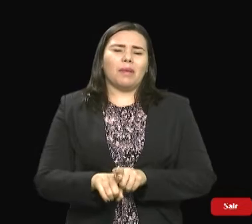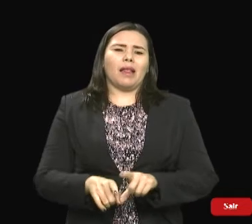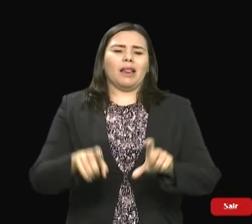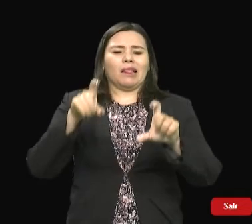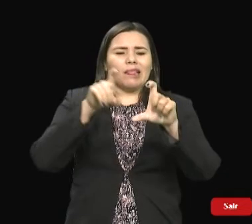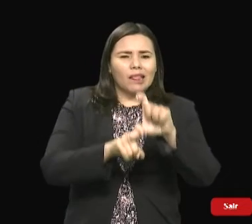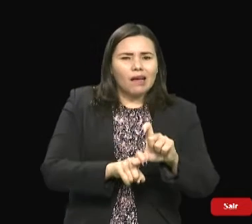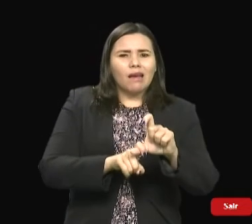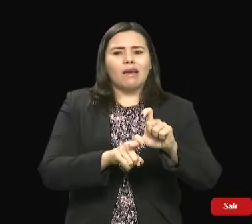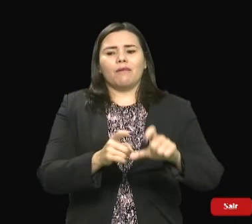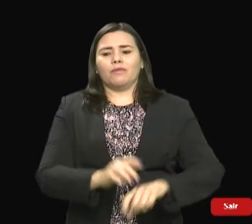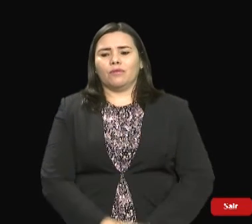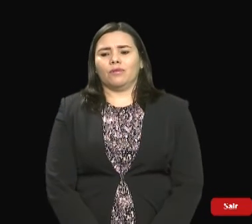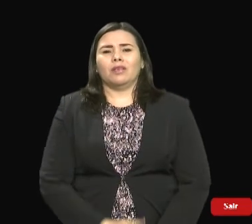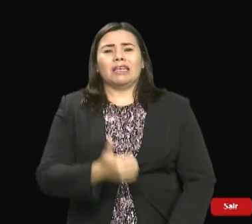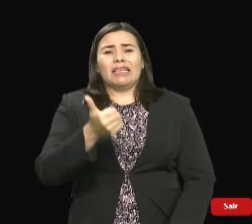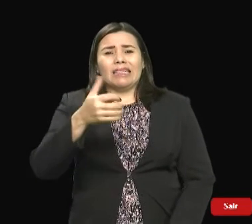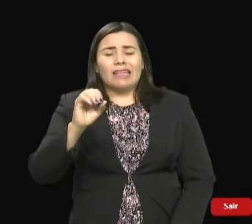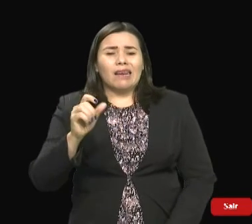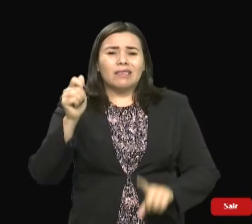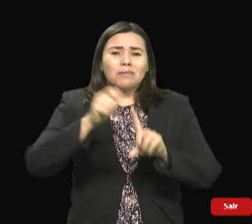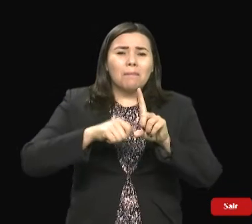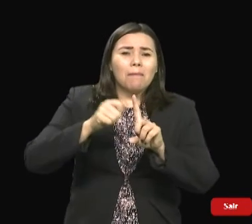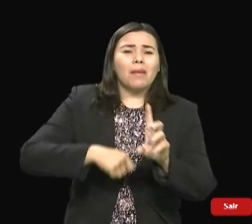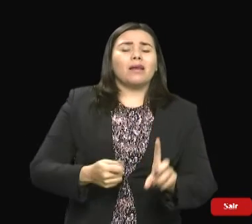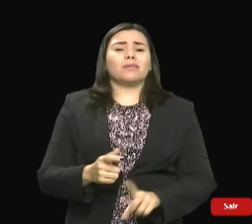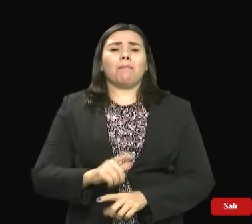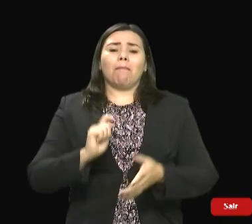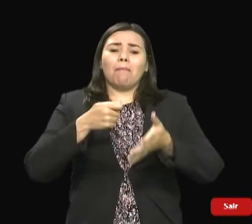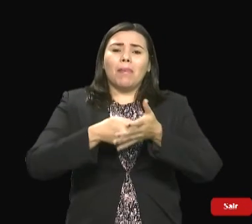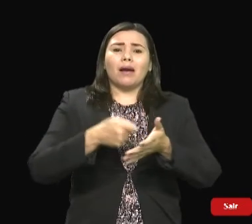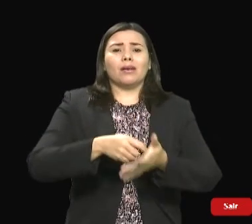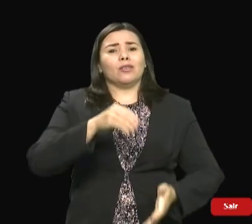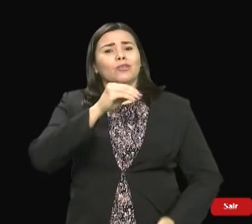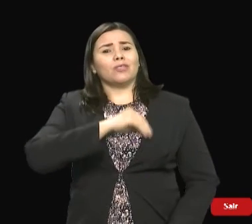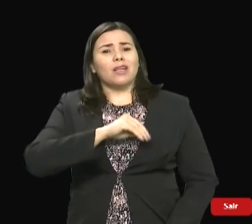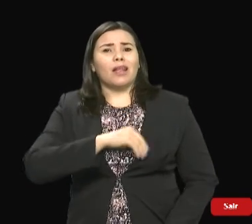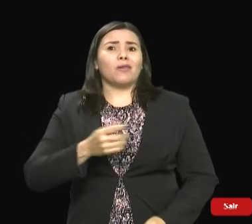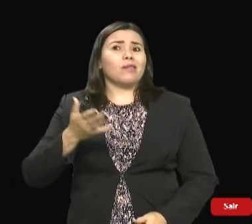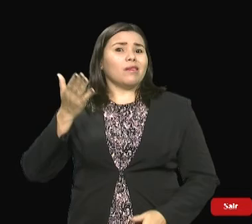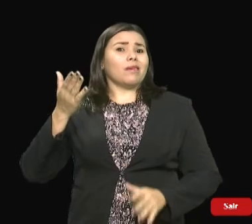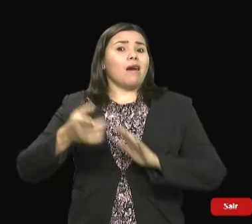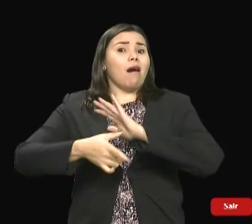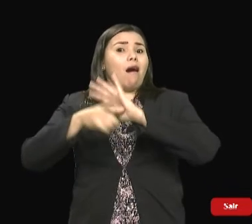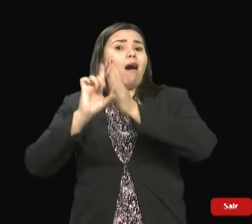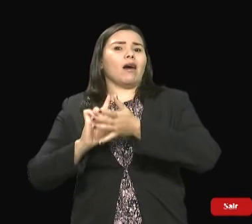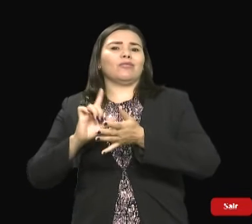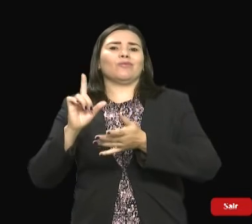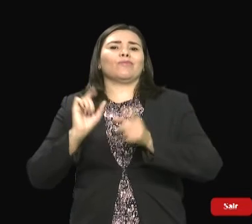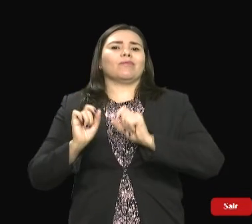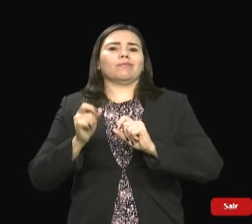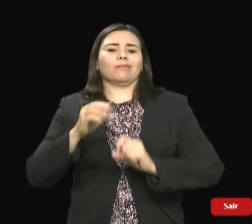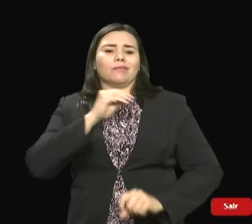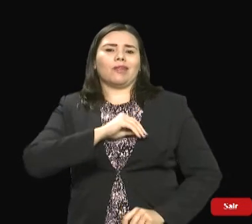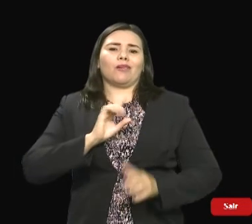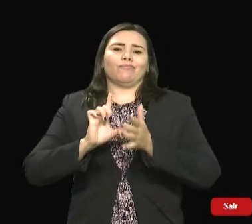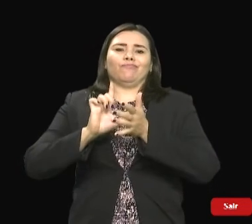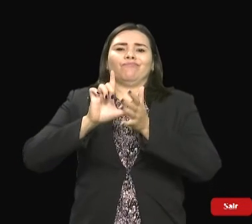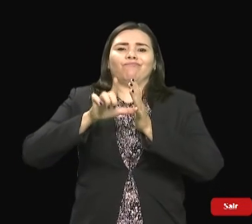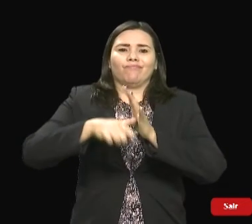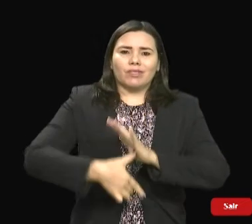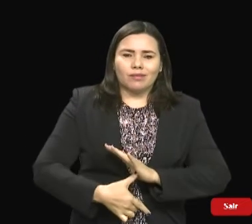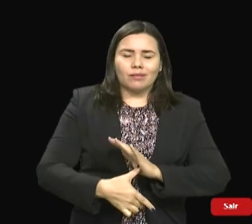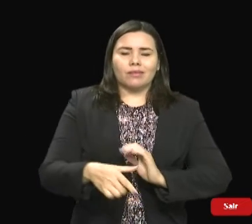pagando folha de pagamento, que isso aí nos últimos 30, 40 anos de história do Motoclube. Pode contar que não houve ninguém que fizesse essa